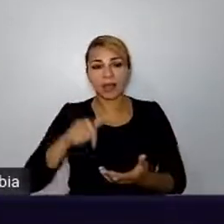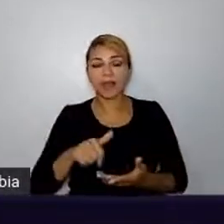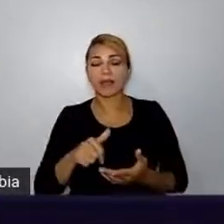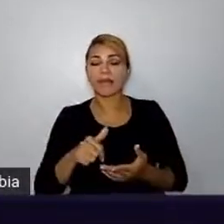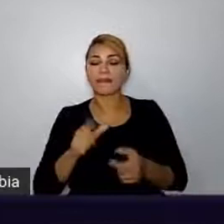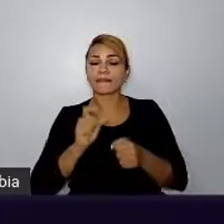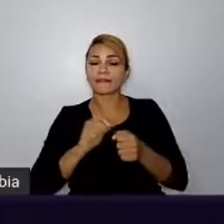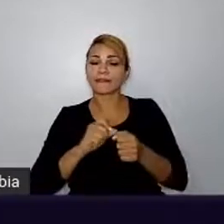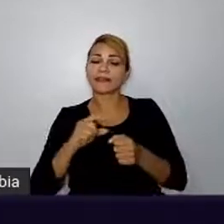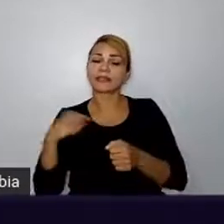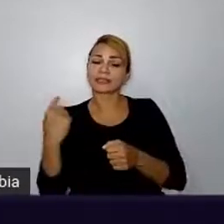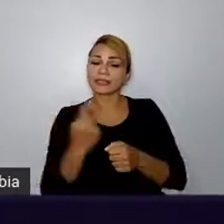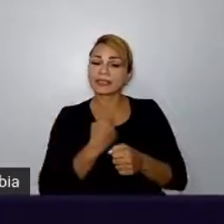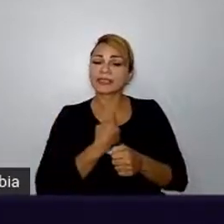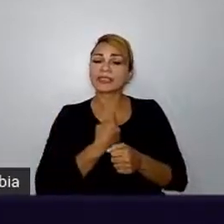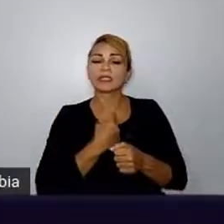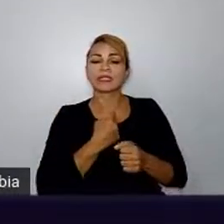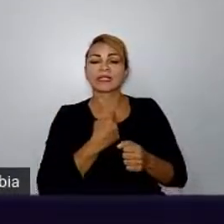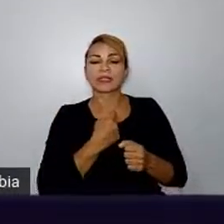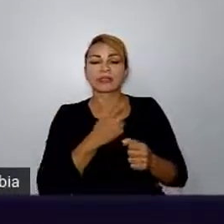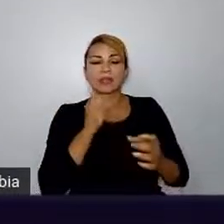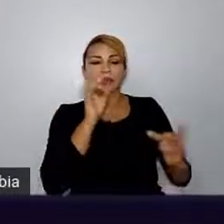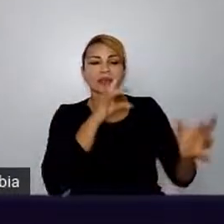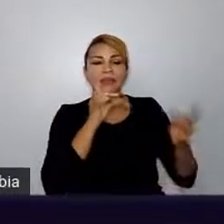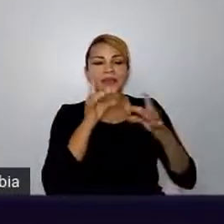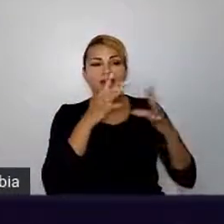a recepção, o feedback seja melhor.